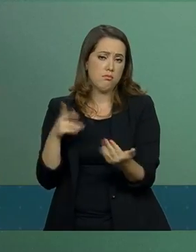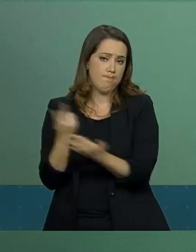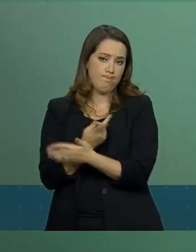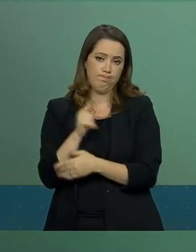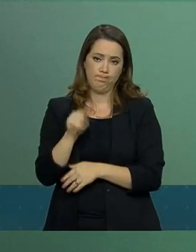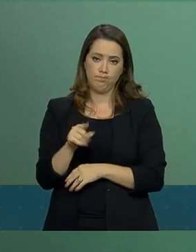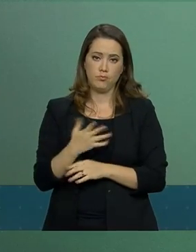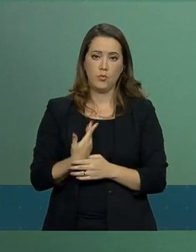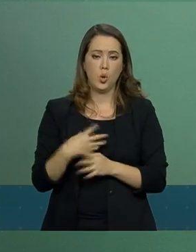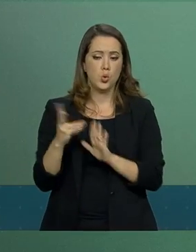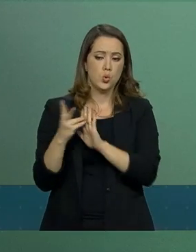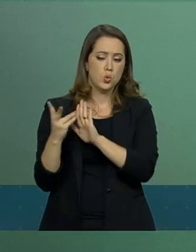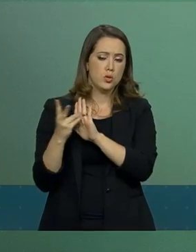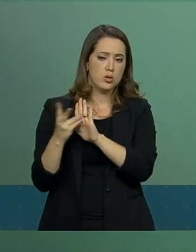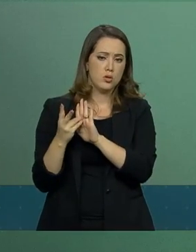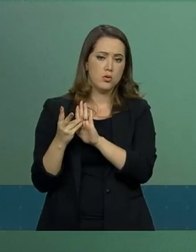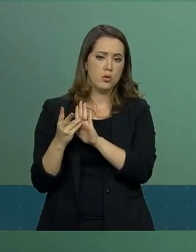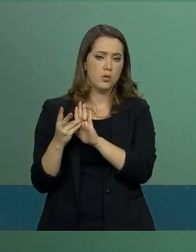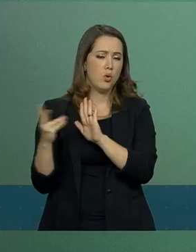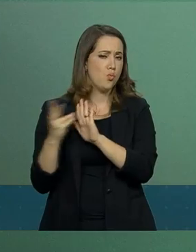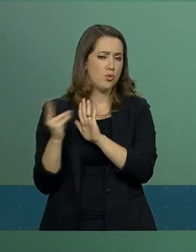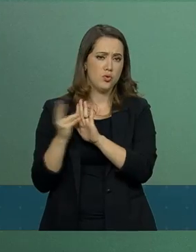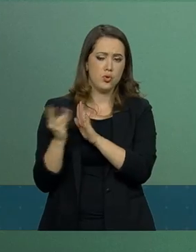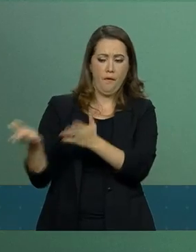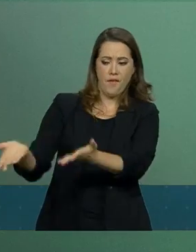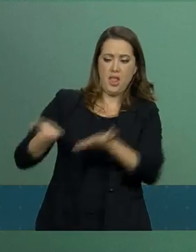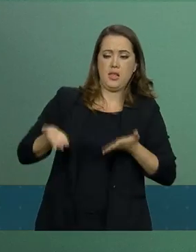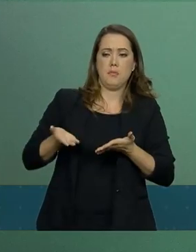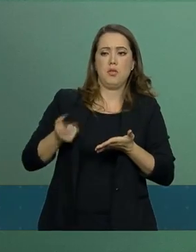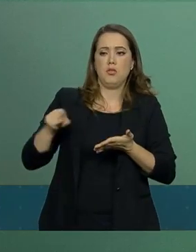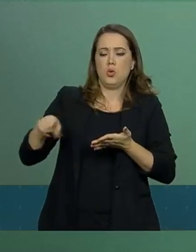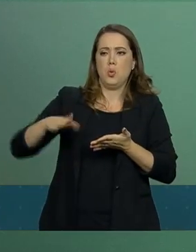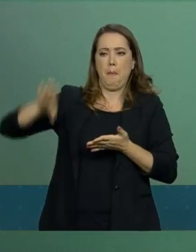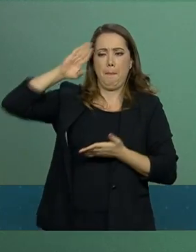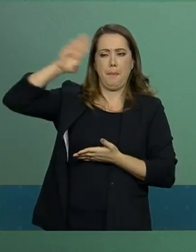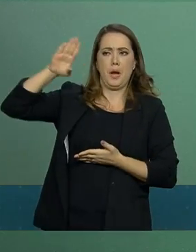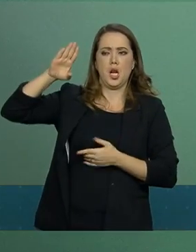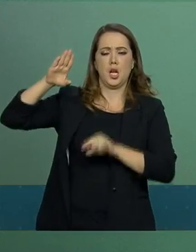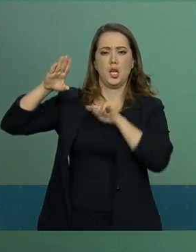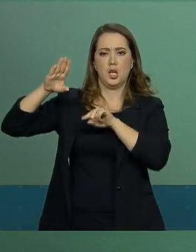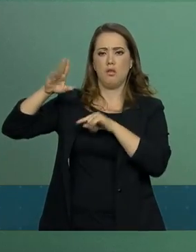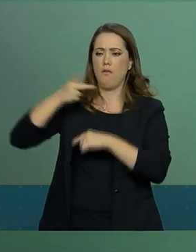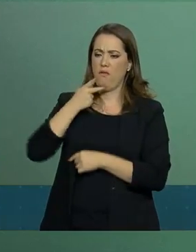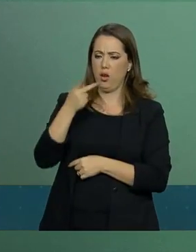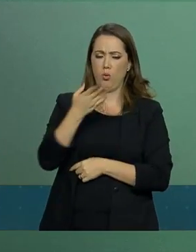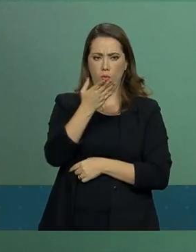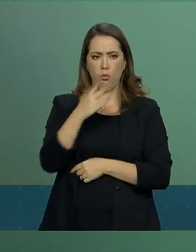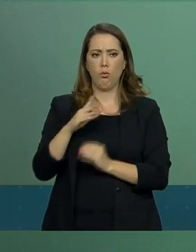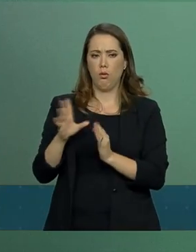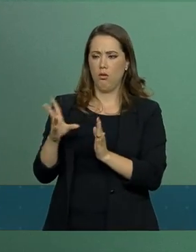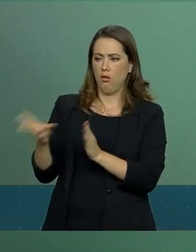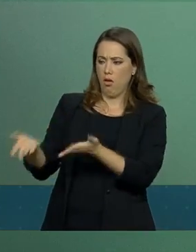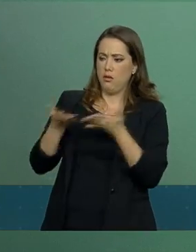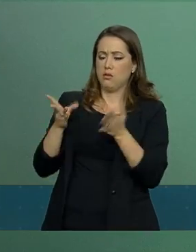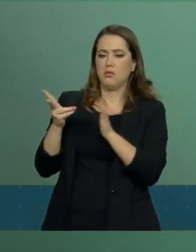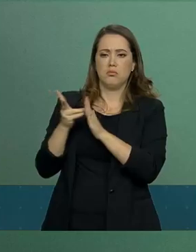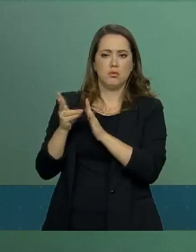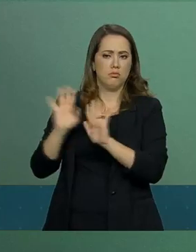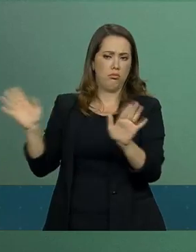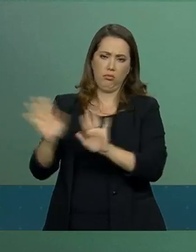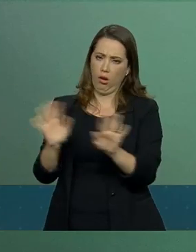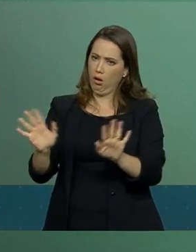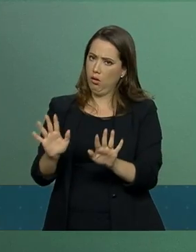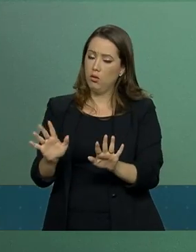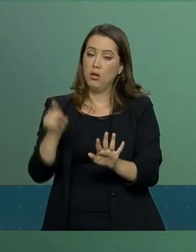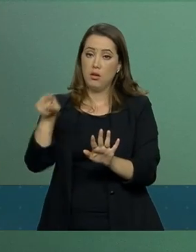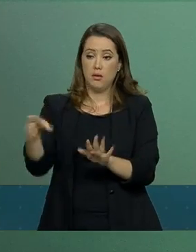Os indígenas não foram recebidos, como você vocalizou, pela Força Nacional de Segurança. Ao revés,